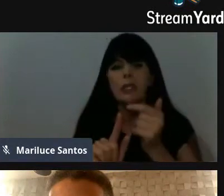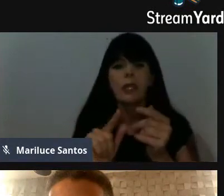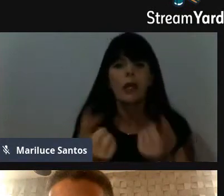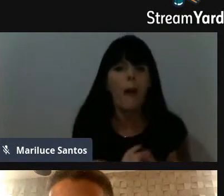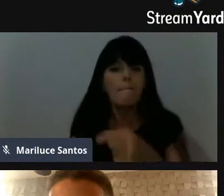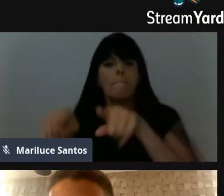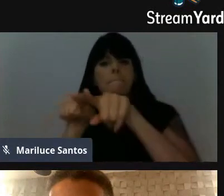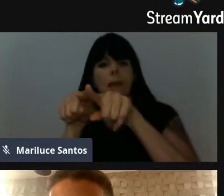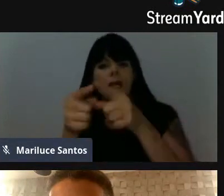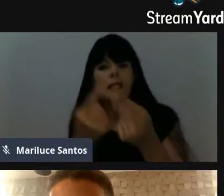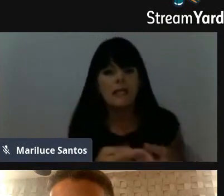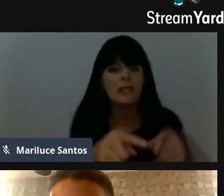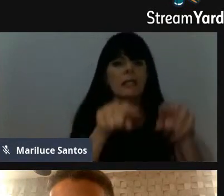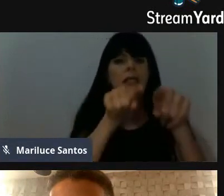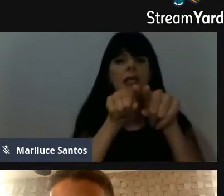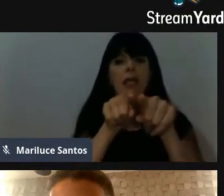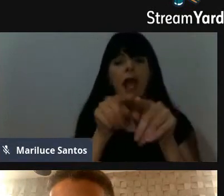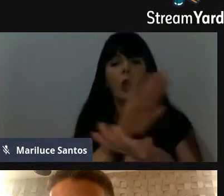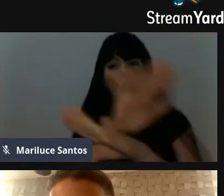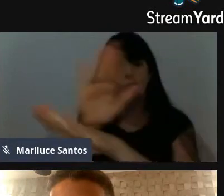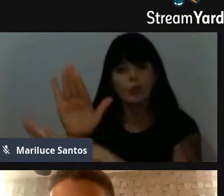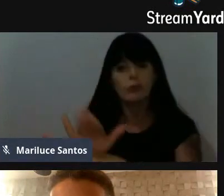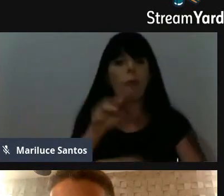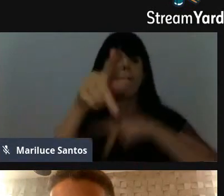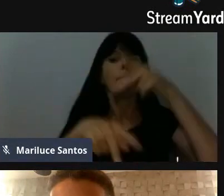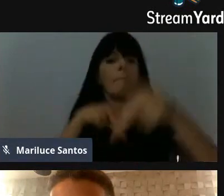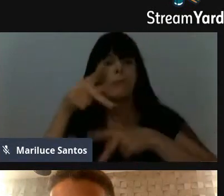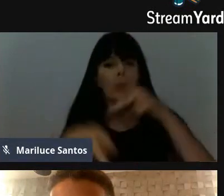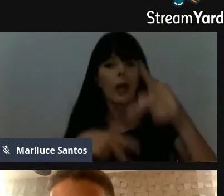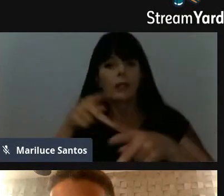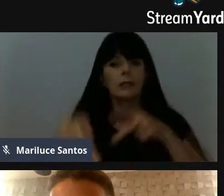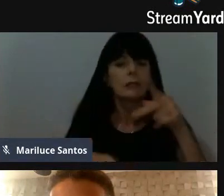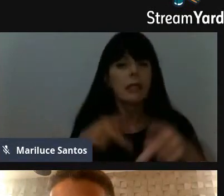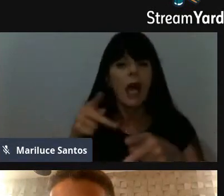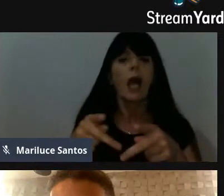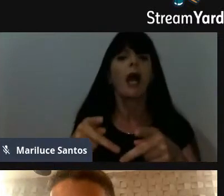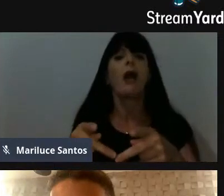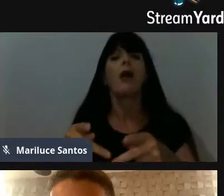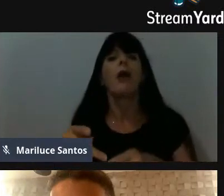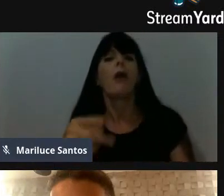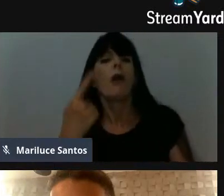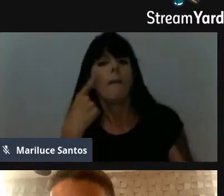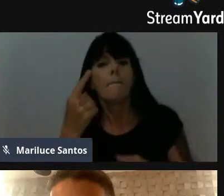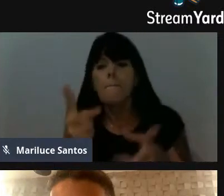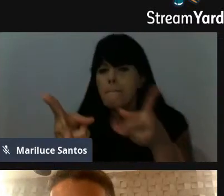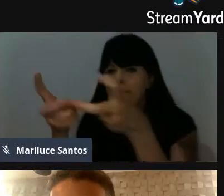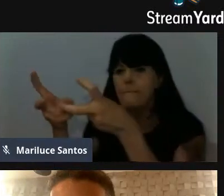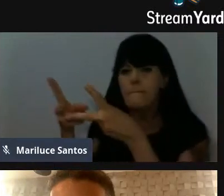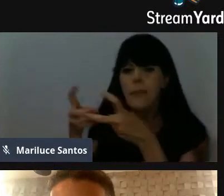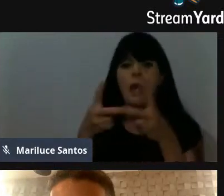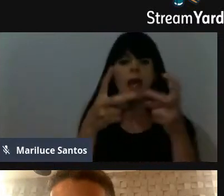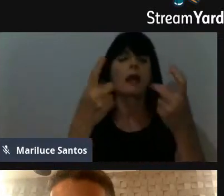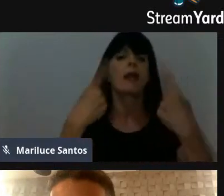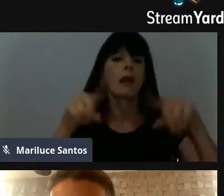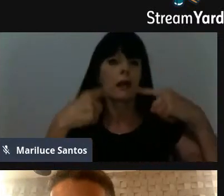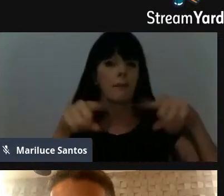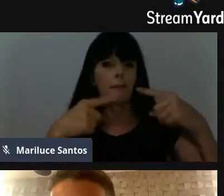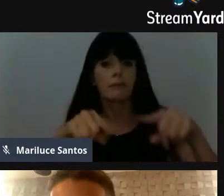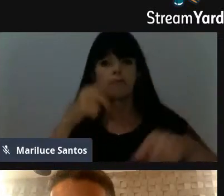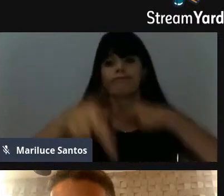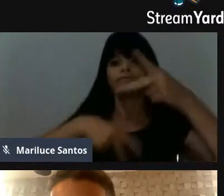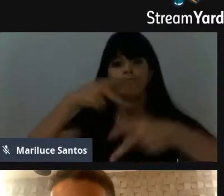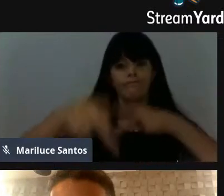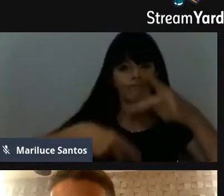no que era preciso, né, sempre ouvindo os anseios, os clamores da nossa população, né, exerci um